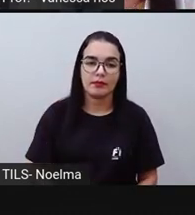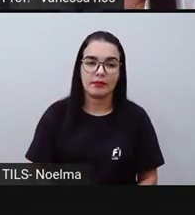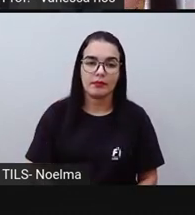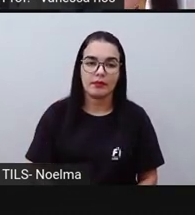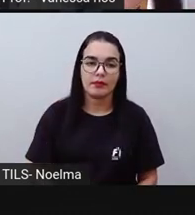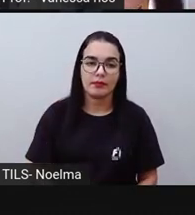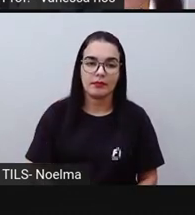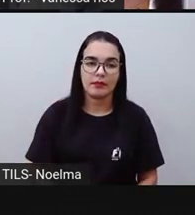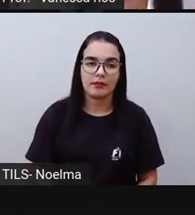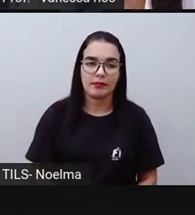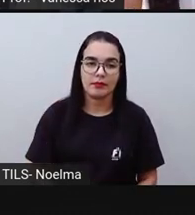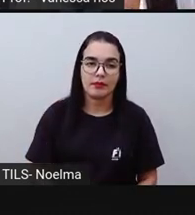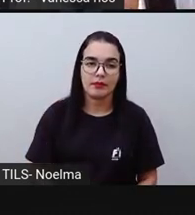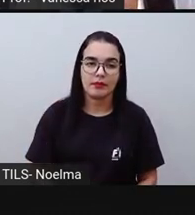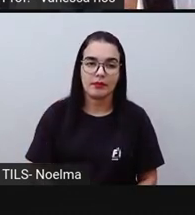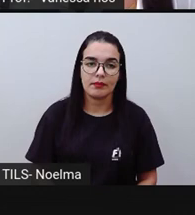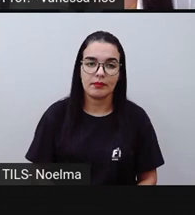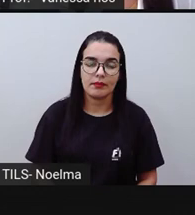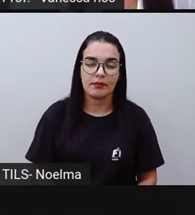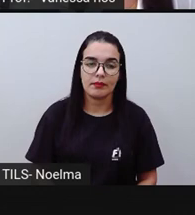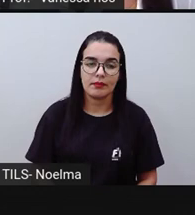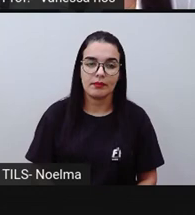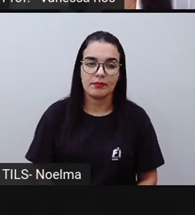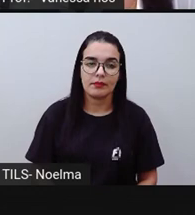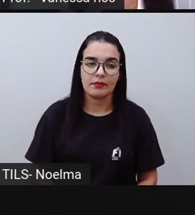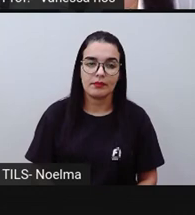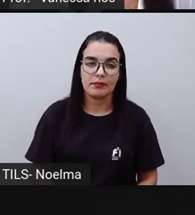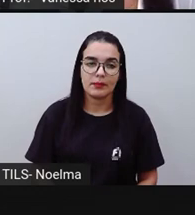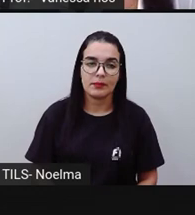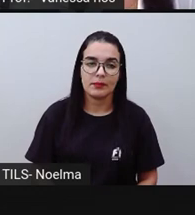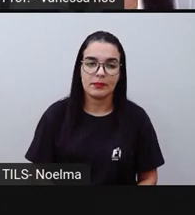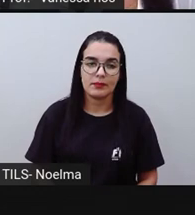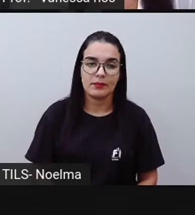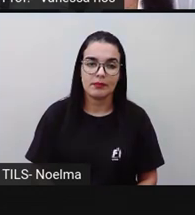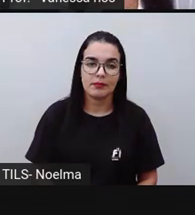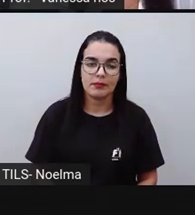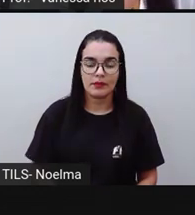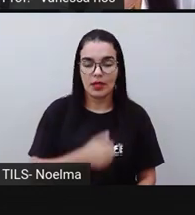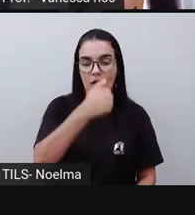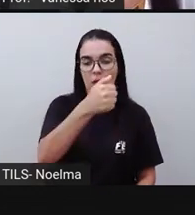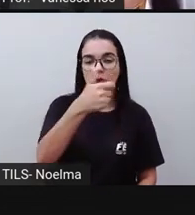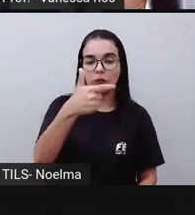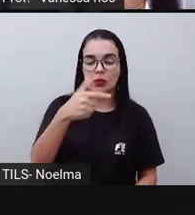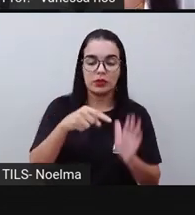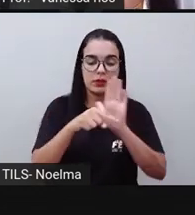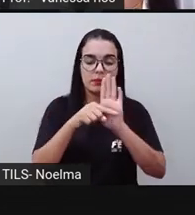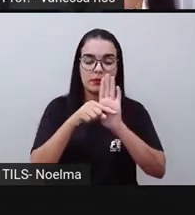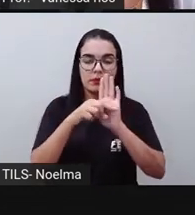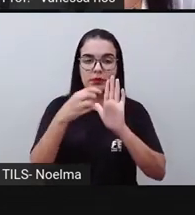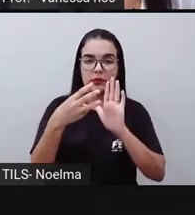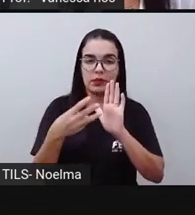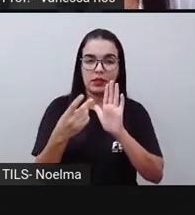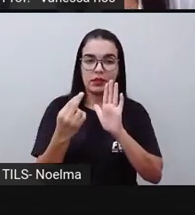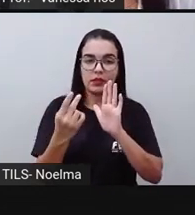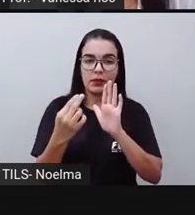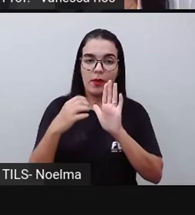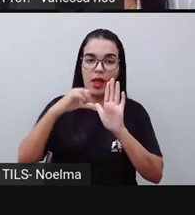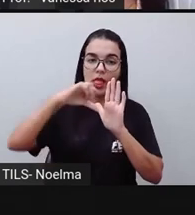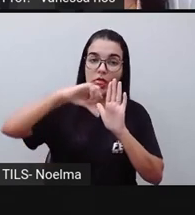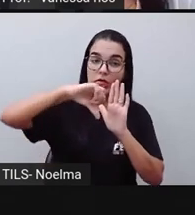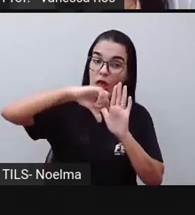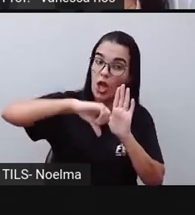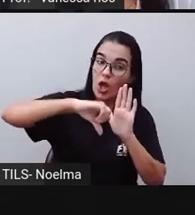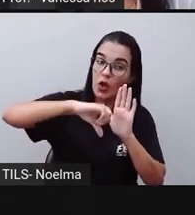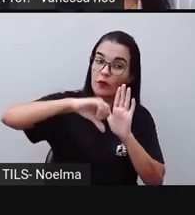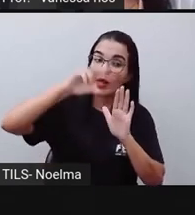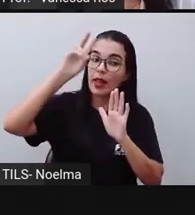é igual a 100. Então, aí, quando a gente faz 12 menos 3 igual a 9, a gente tem que estar lembrando que nós estamos